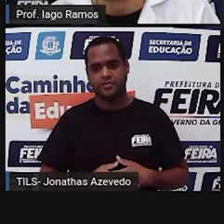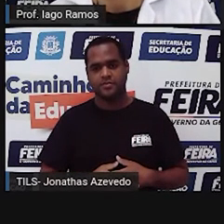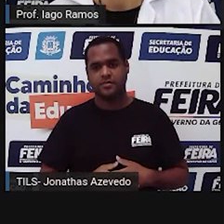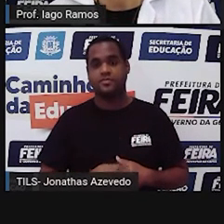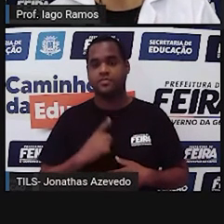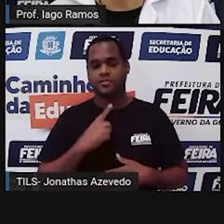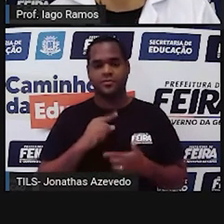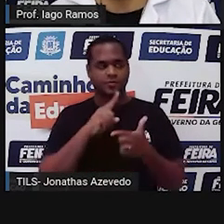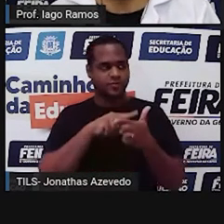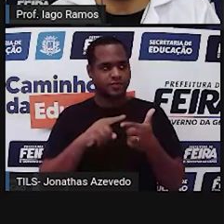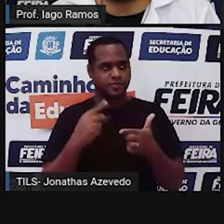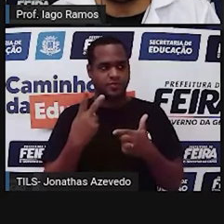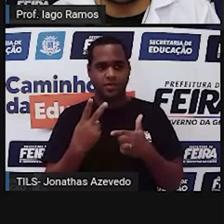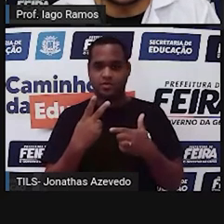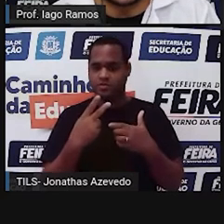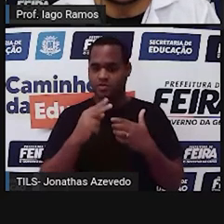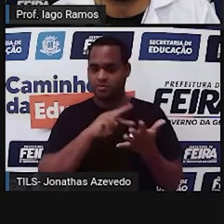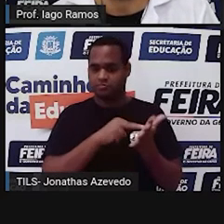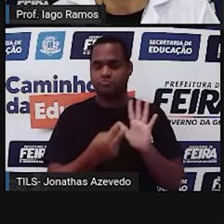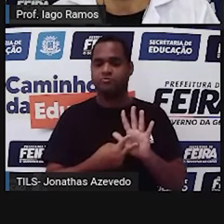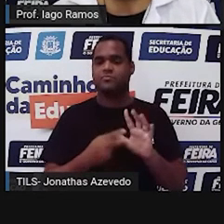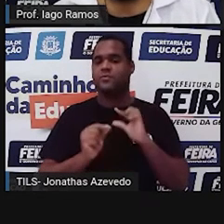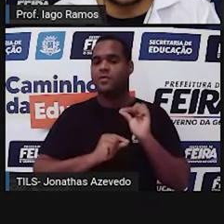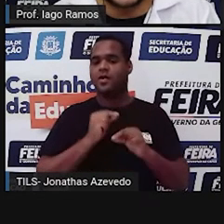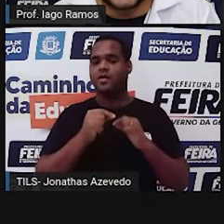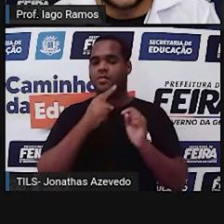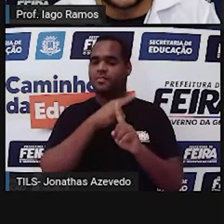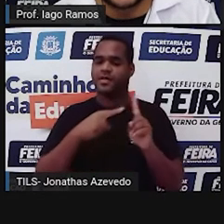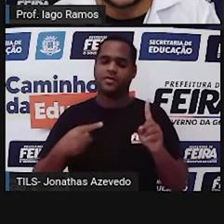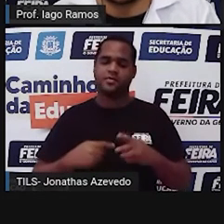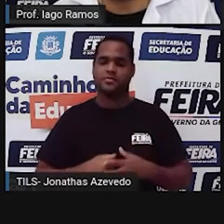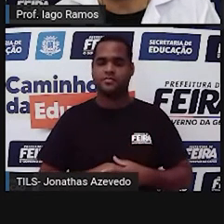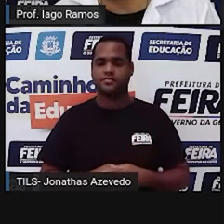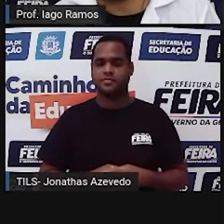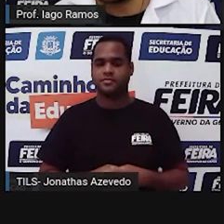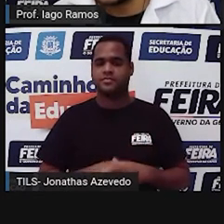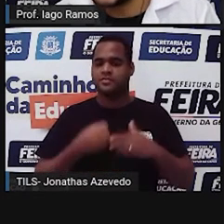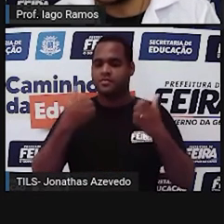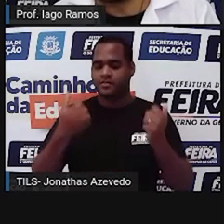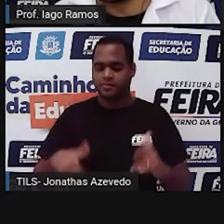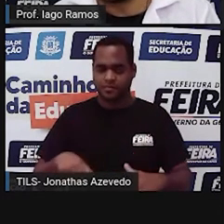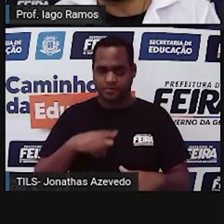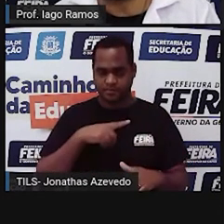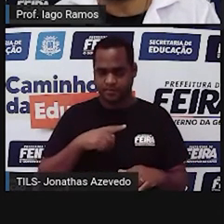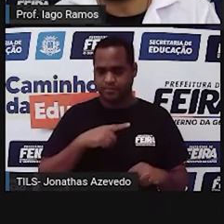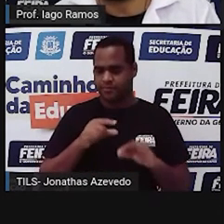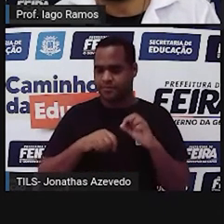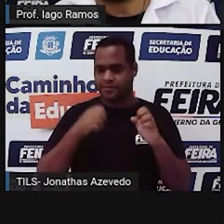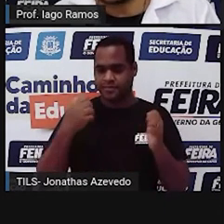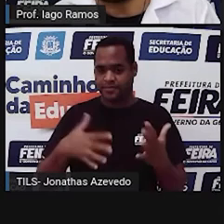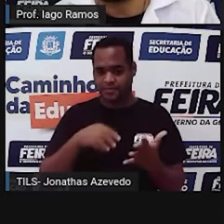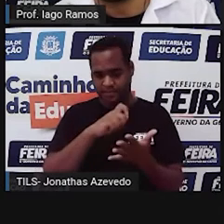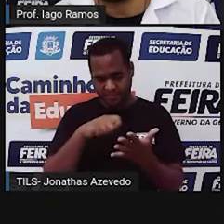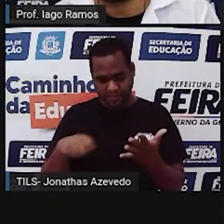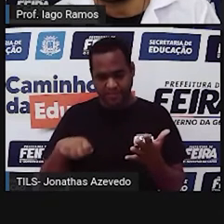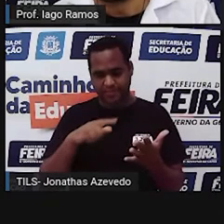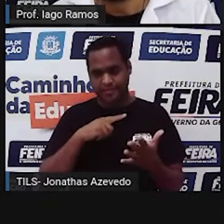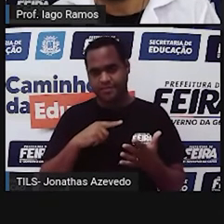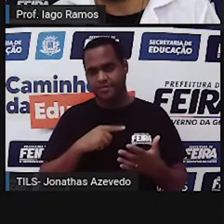significa metade, como está sendo escrito ali na tela, tá?